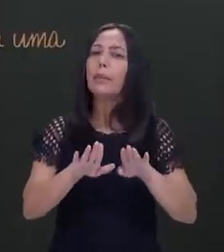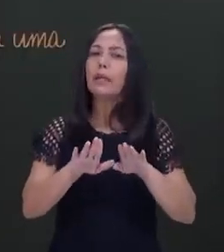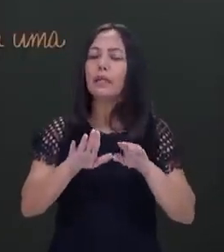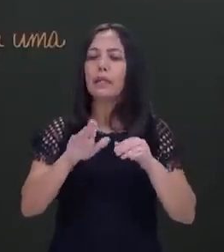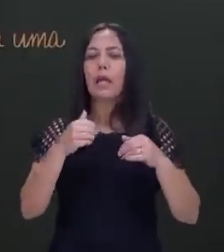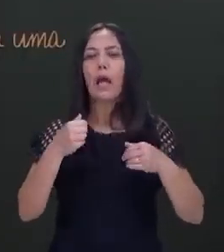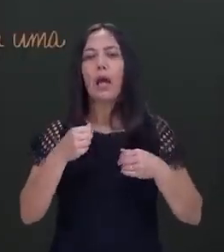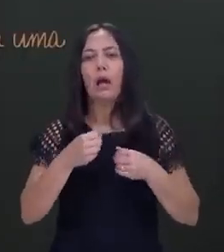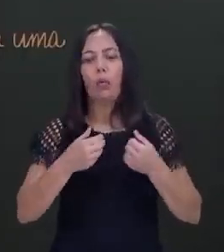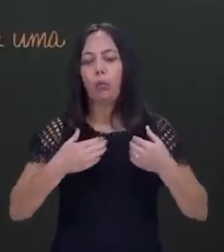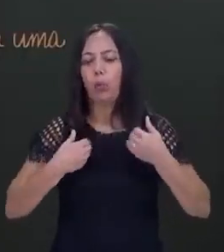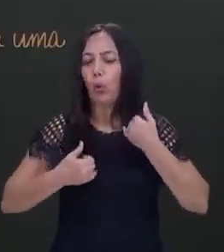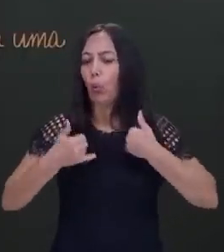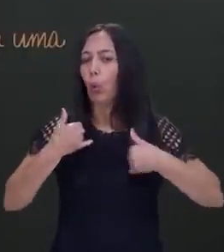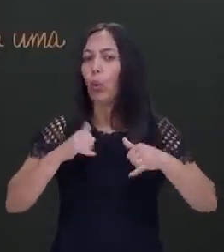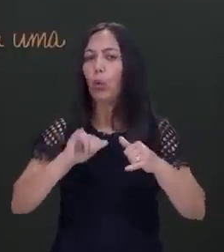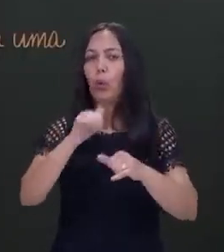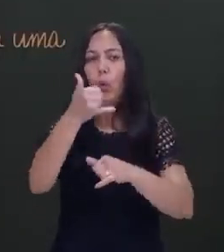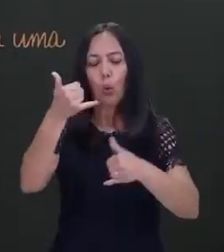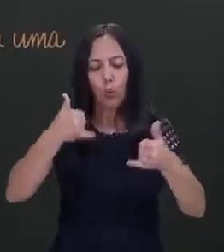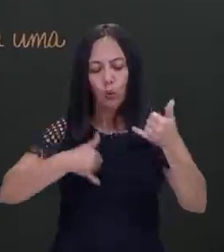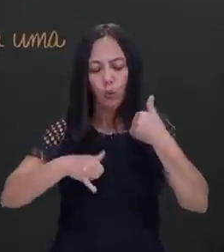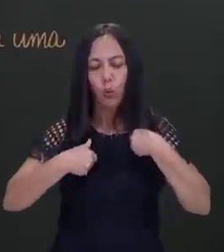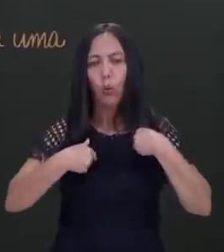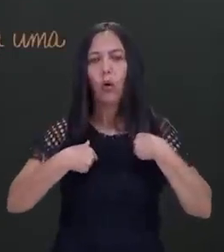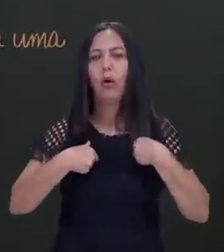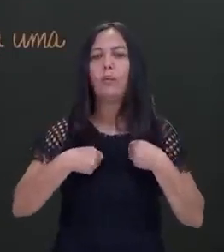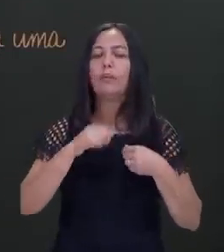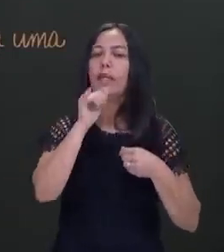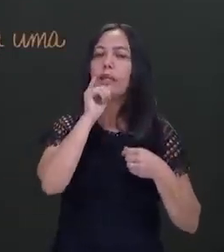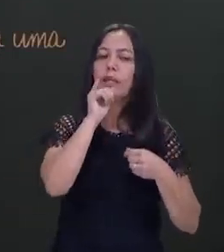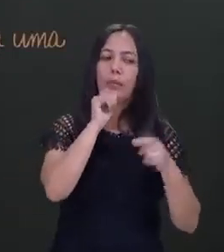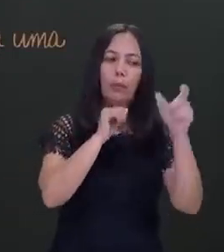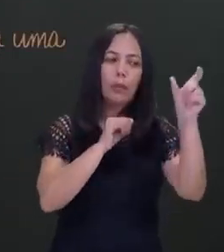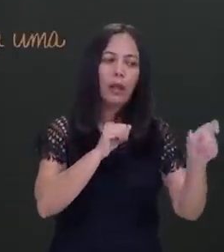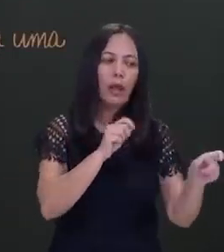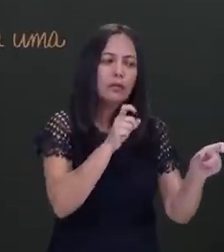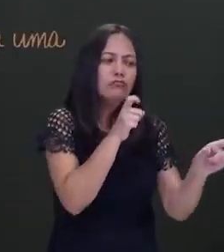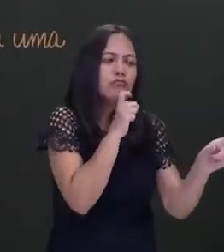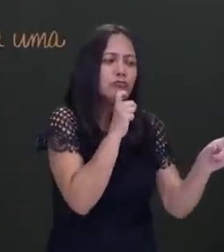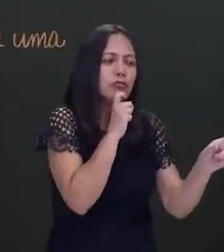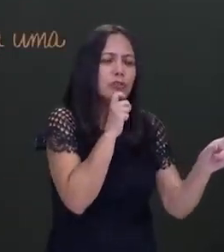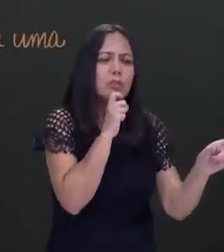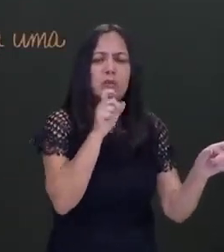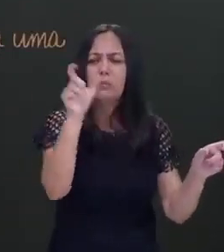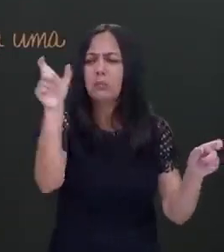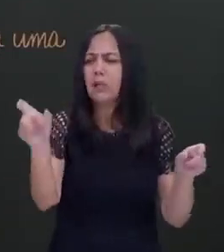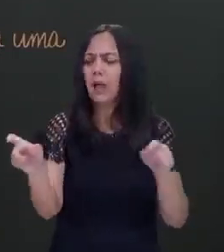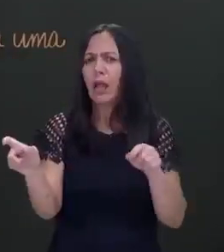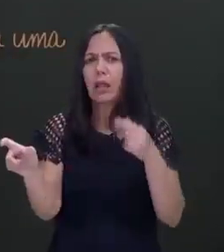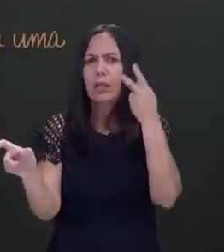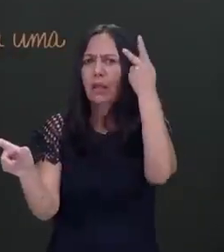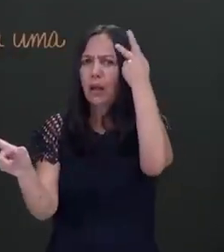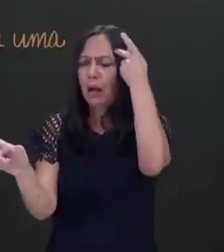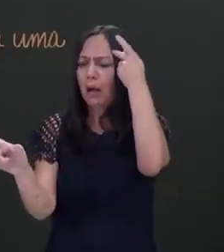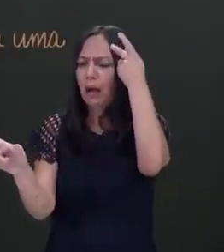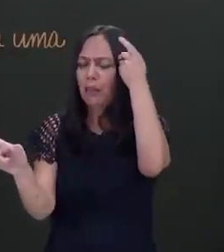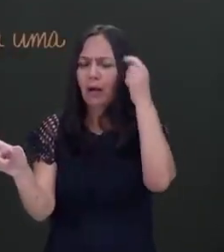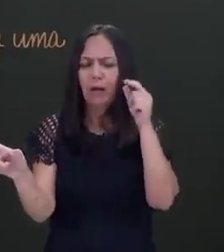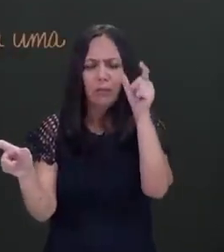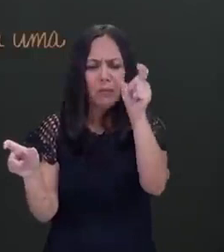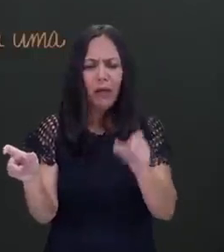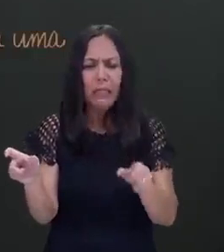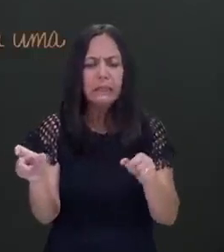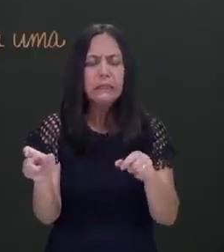nosso corpo. Então, algumas pessoas, um ambiente que para um pode estar um friozinho, para o outro está ok. E para outro pode estar até calor.